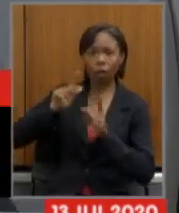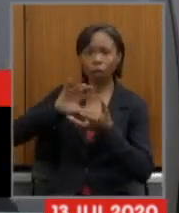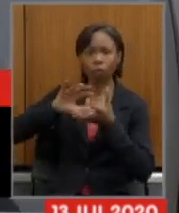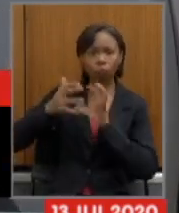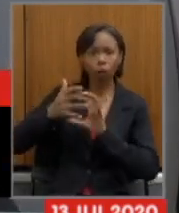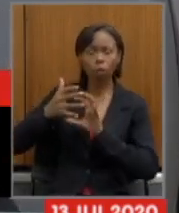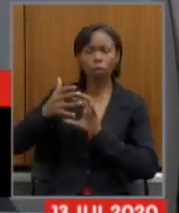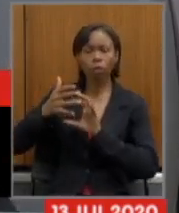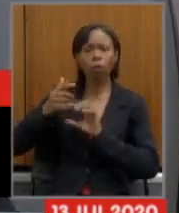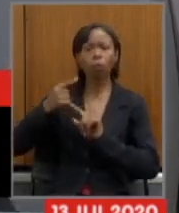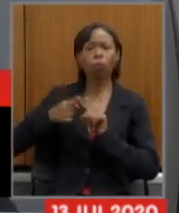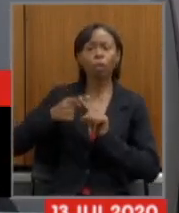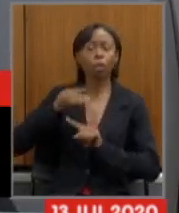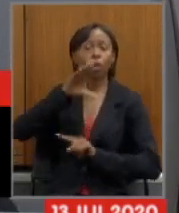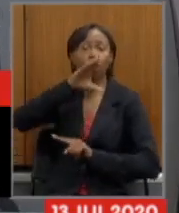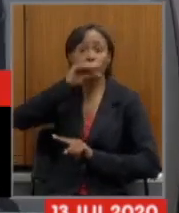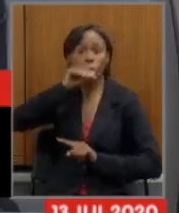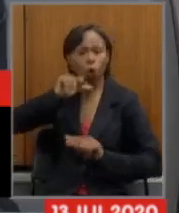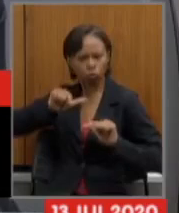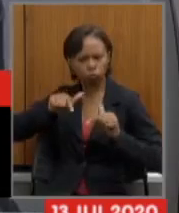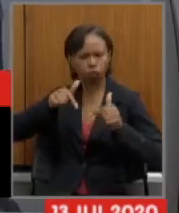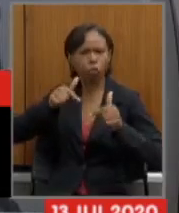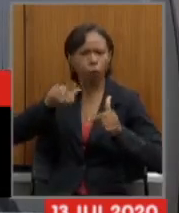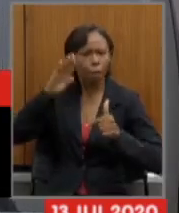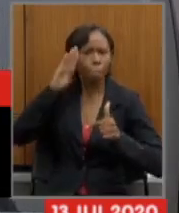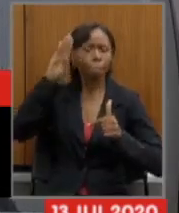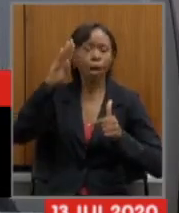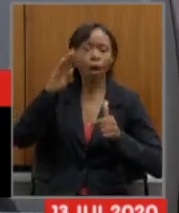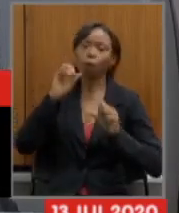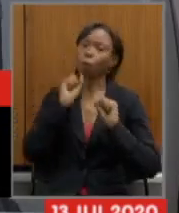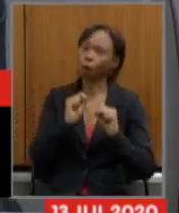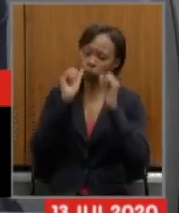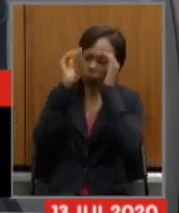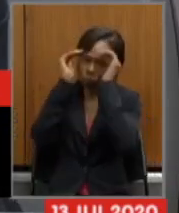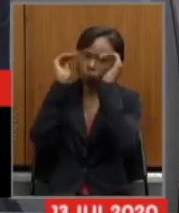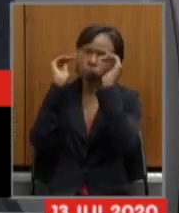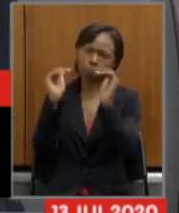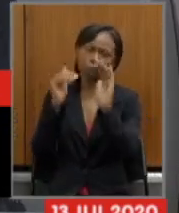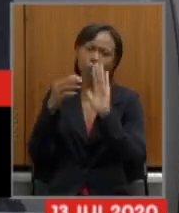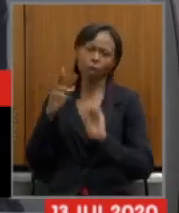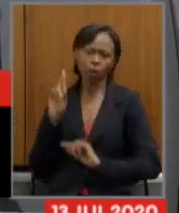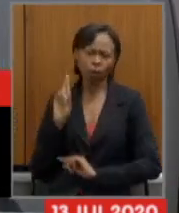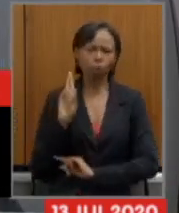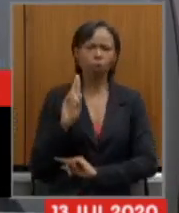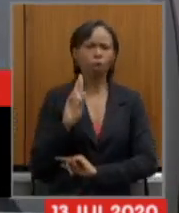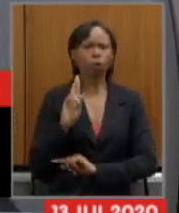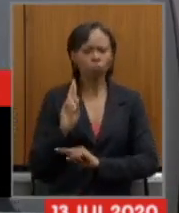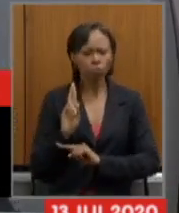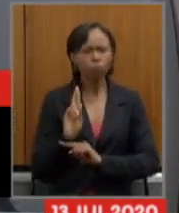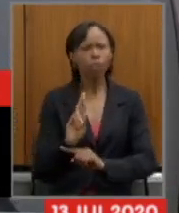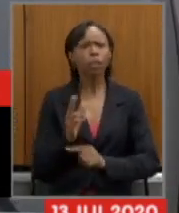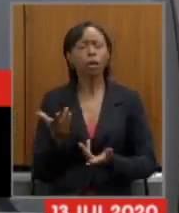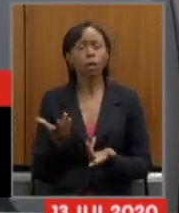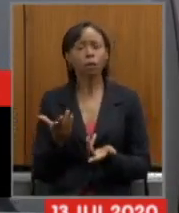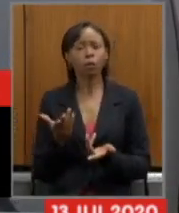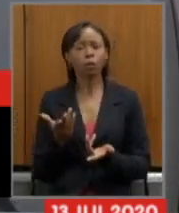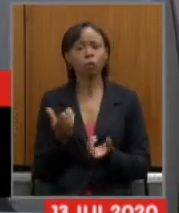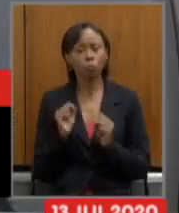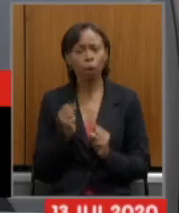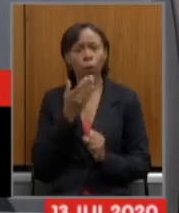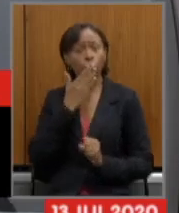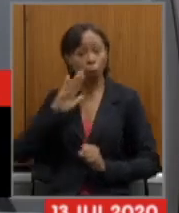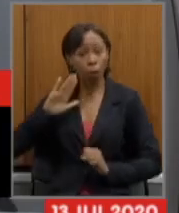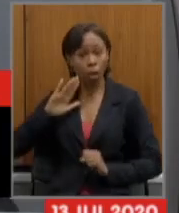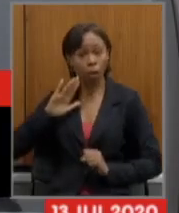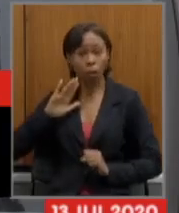entrega a política pública na ponta seja respeitado seja representado que tenha uma promessa possível de ser cumprida